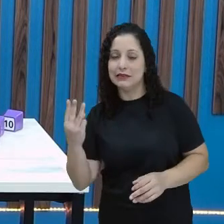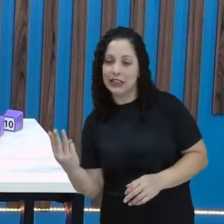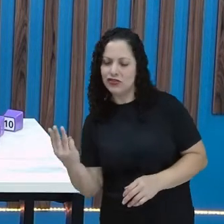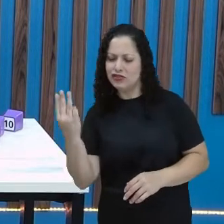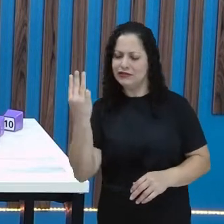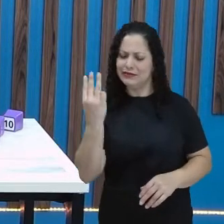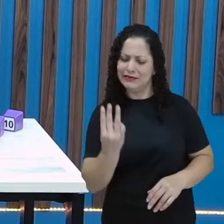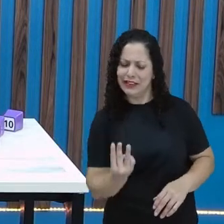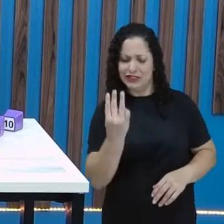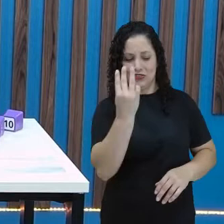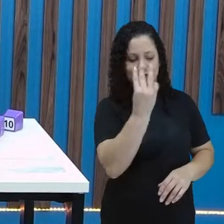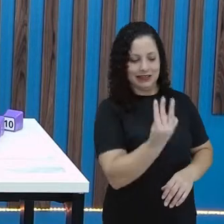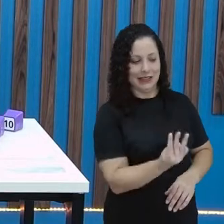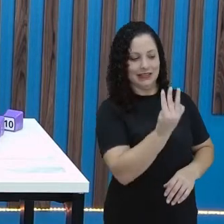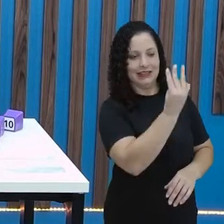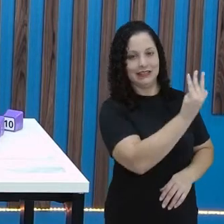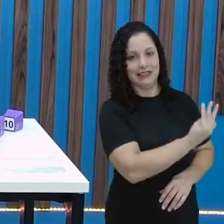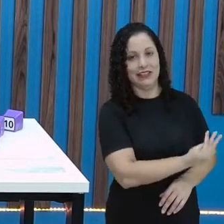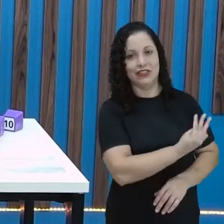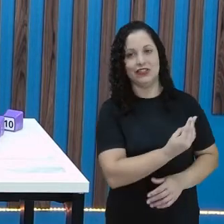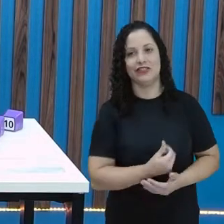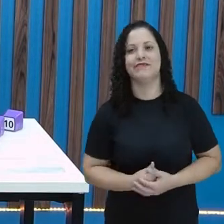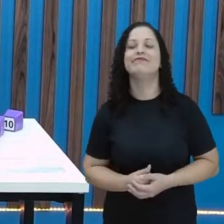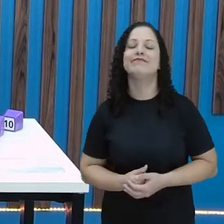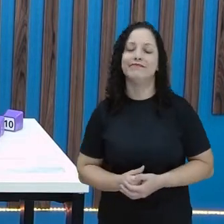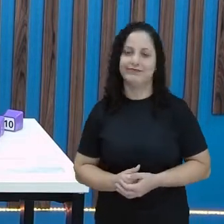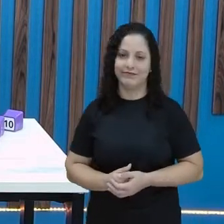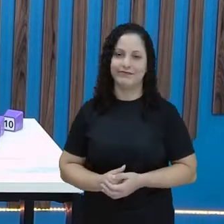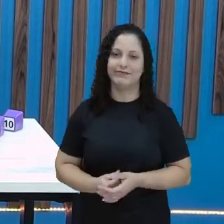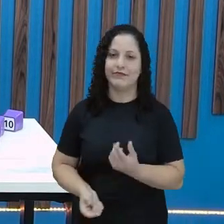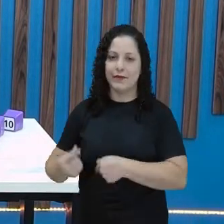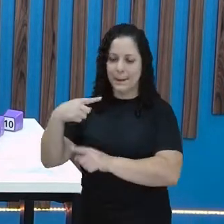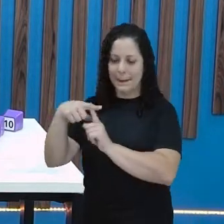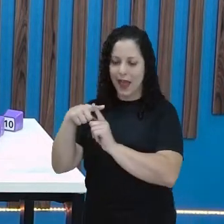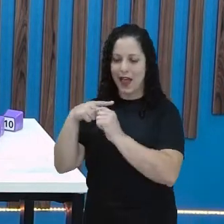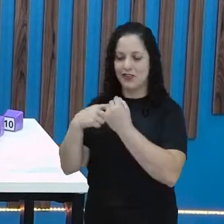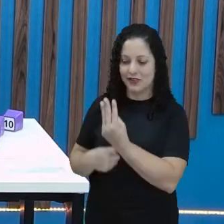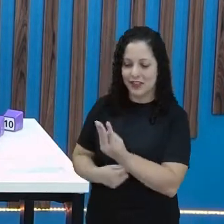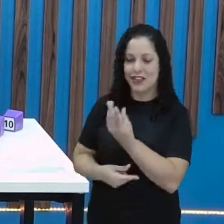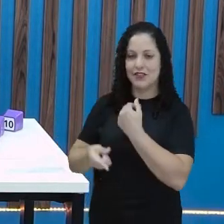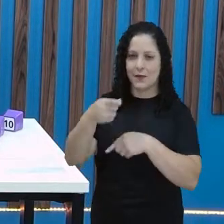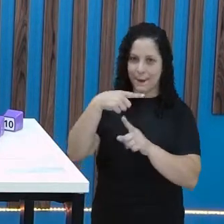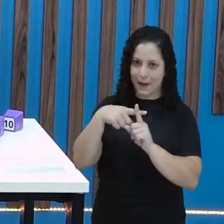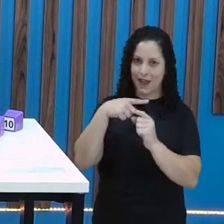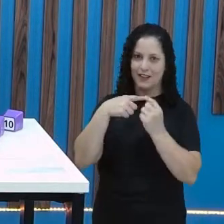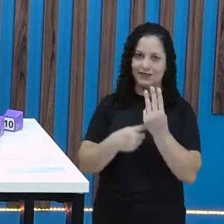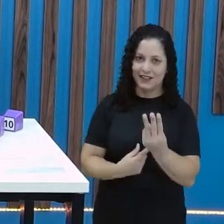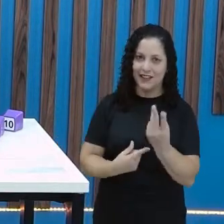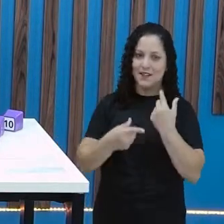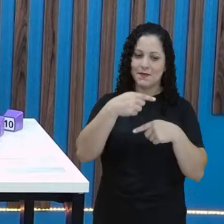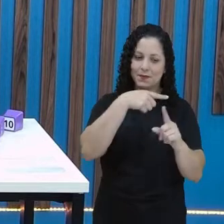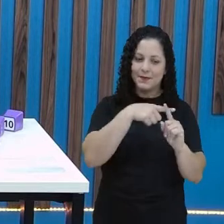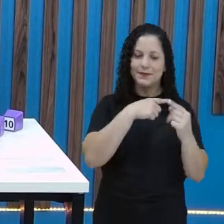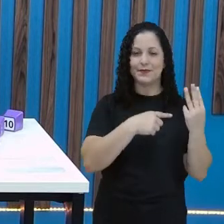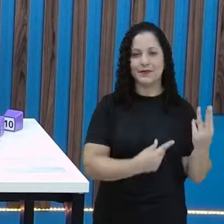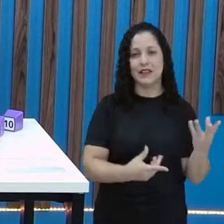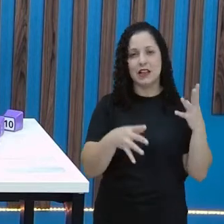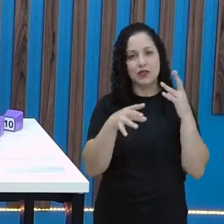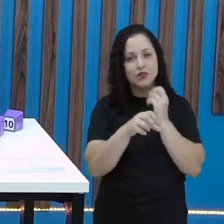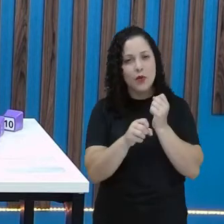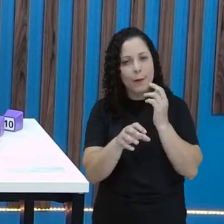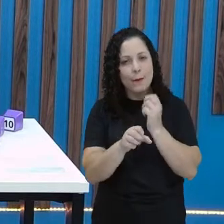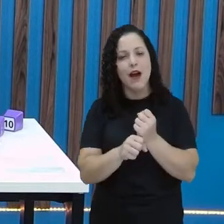De um saquinho para o outro, a gente adicionou mais três bolinhas. Só que a gente fez isso de outra maneira. Com soma,